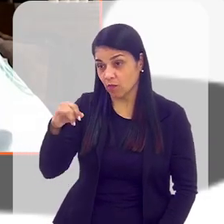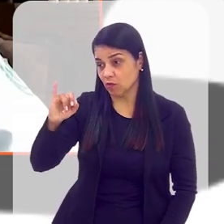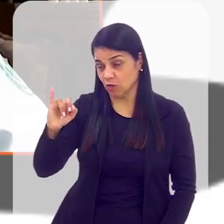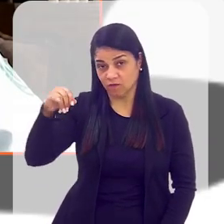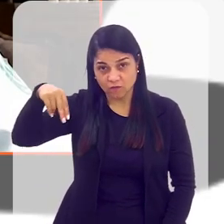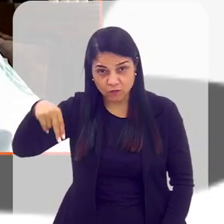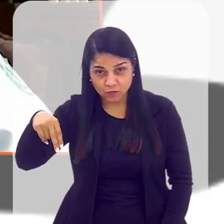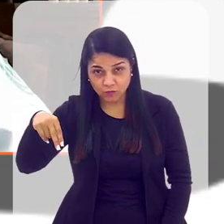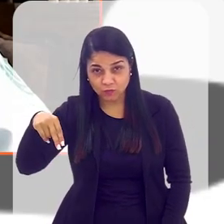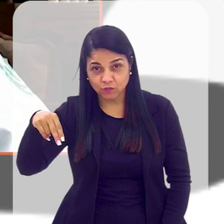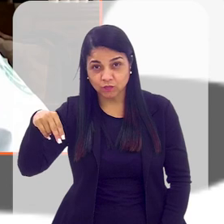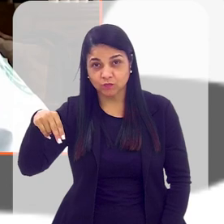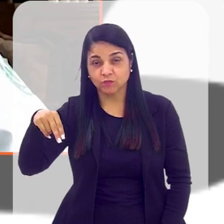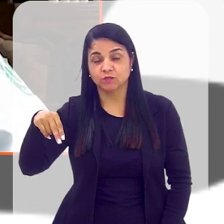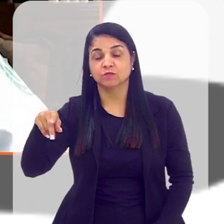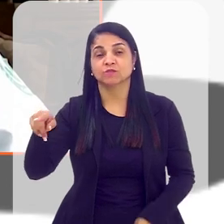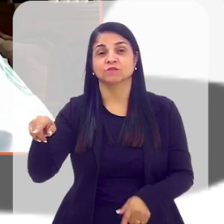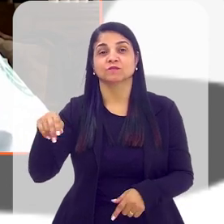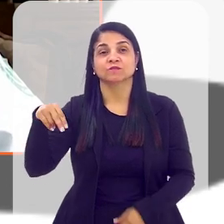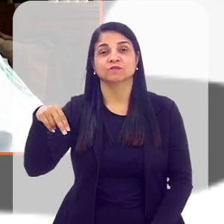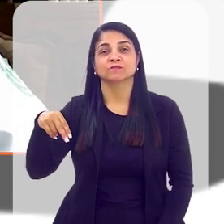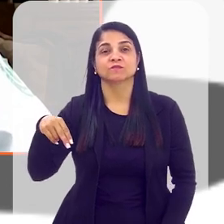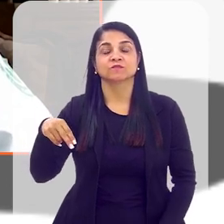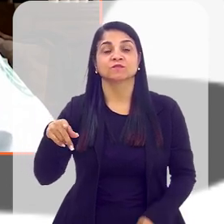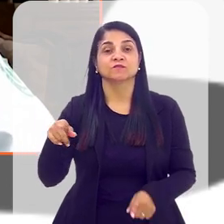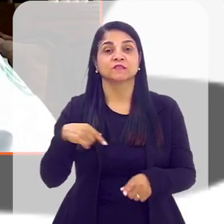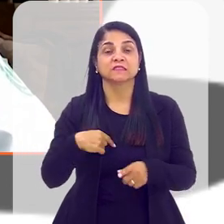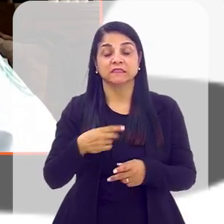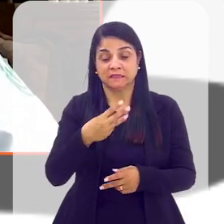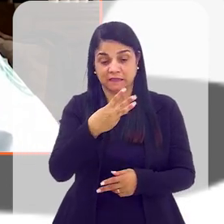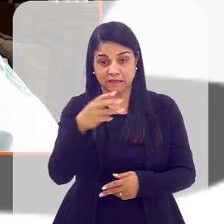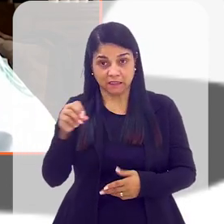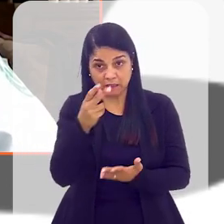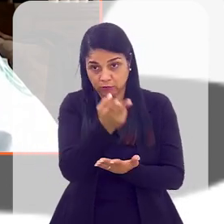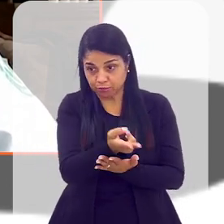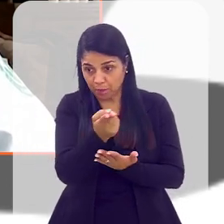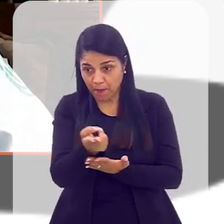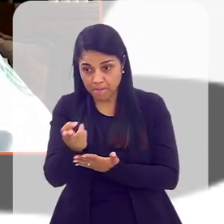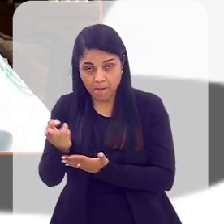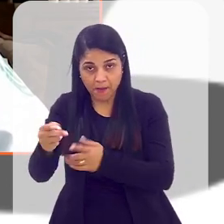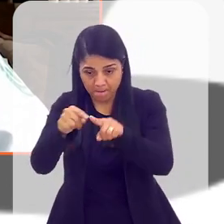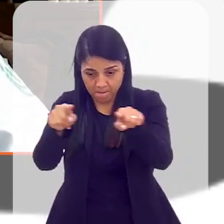em Nova Iguaçu, nós fizemos um hospital em Nova Iguaçu para 300 leitos,